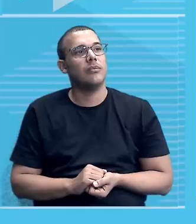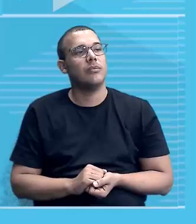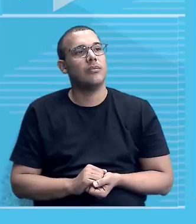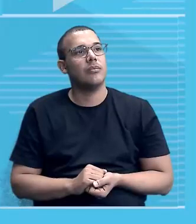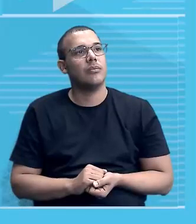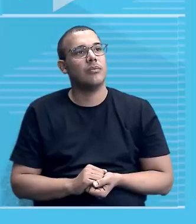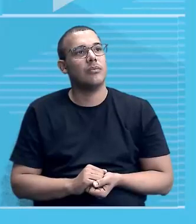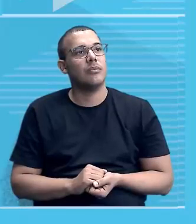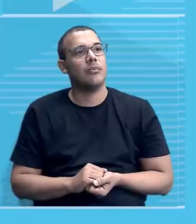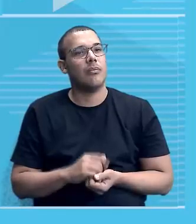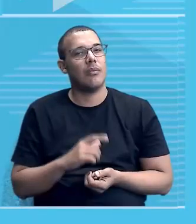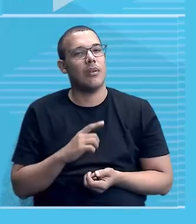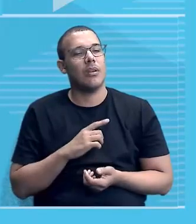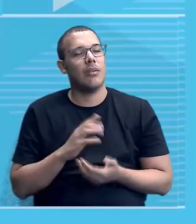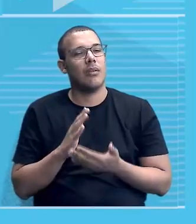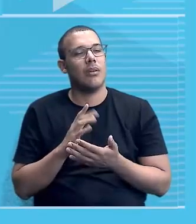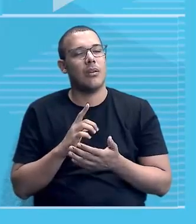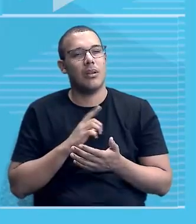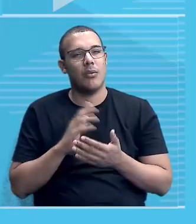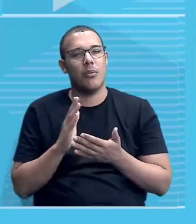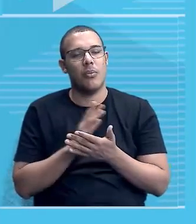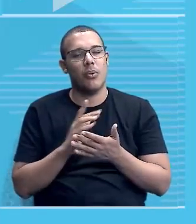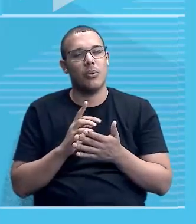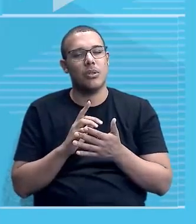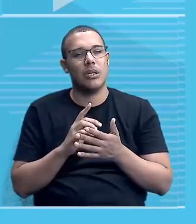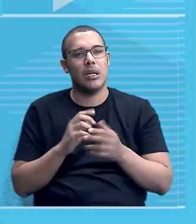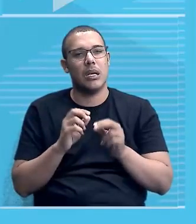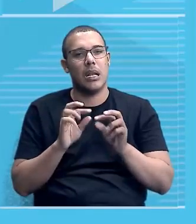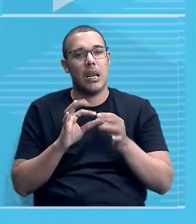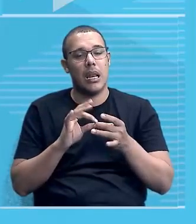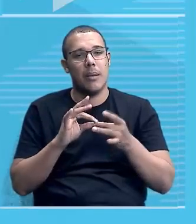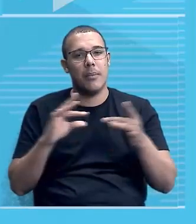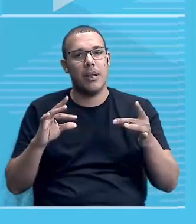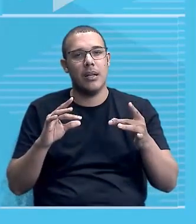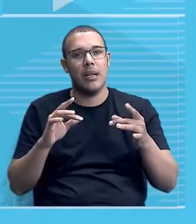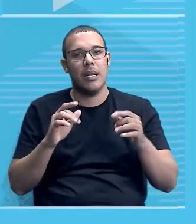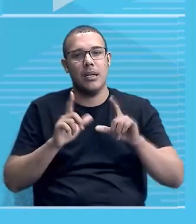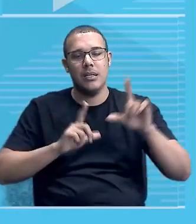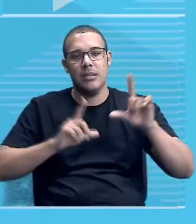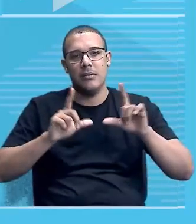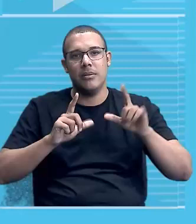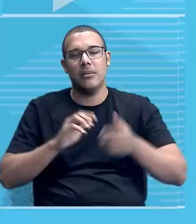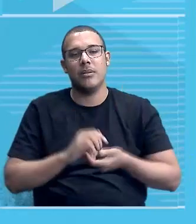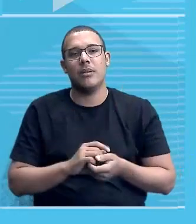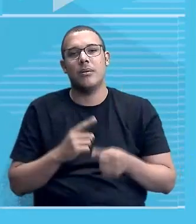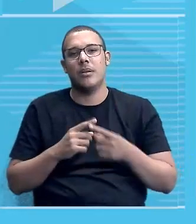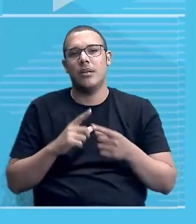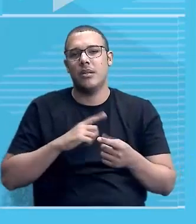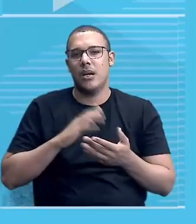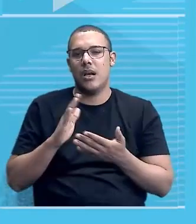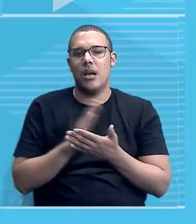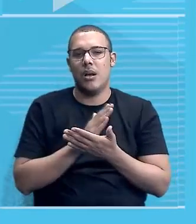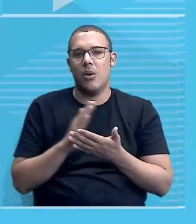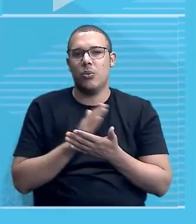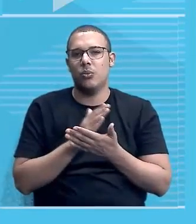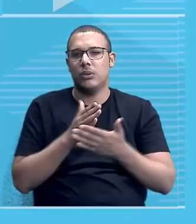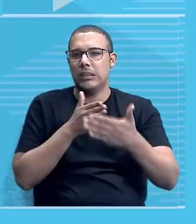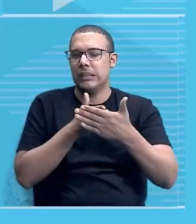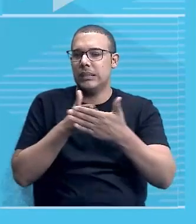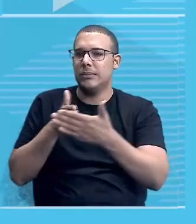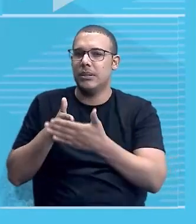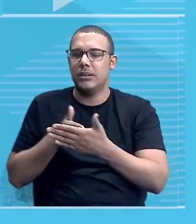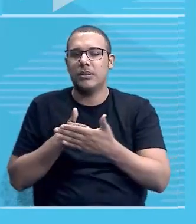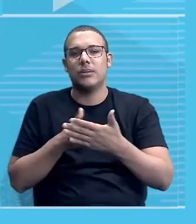certa liberdade de imprensa. Certa, porque não é plena. Ainda havia alguma censura, algumas limitações,